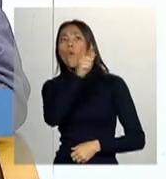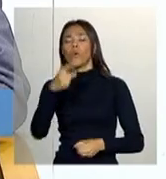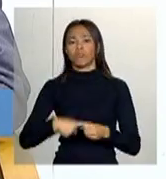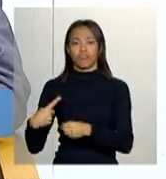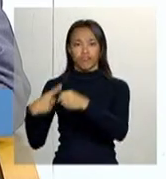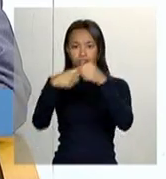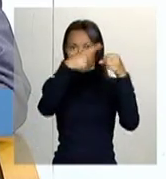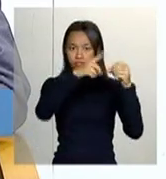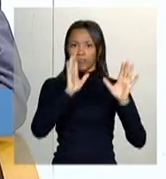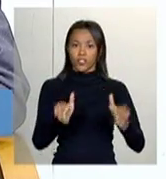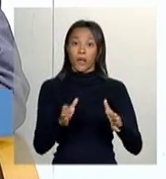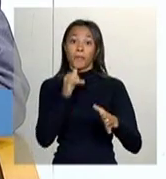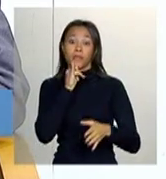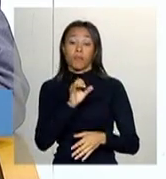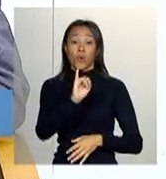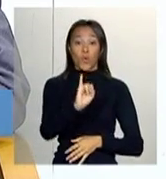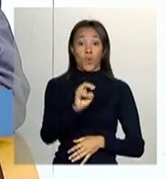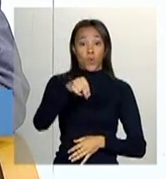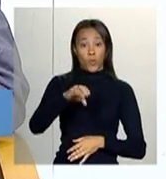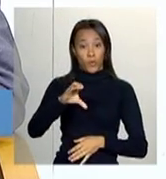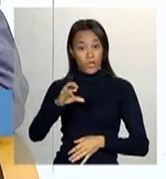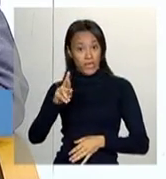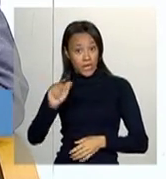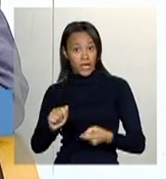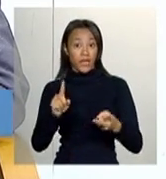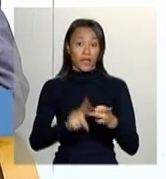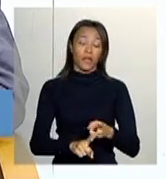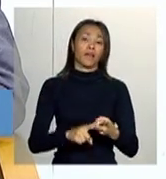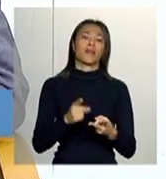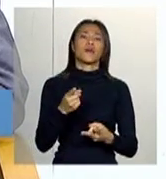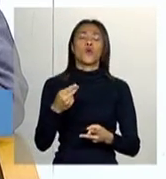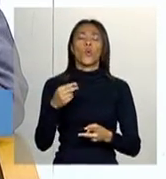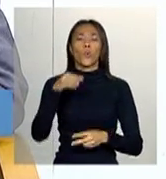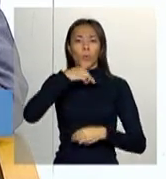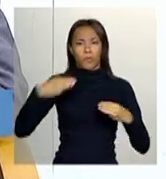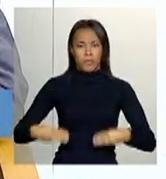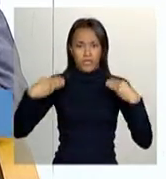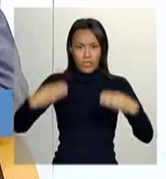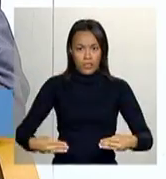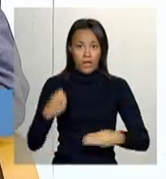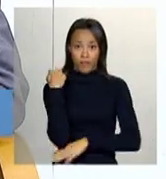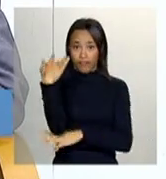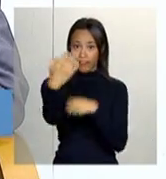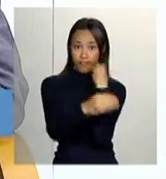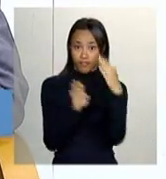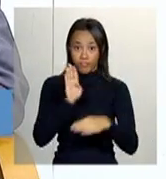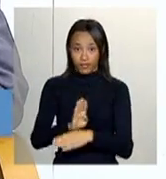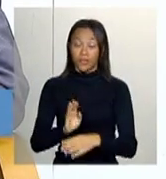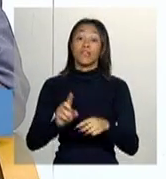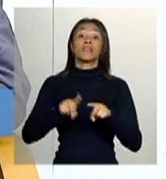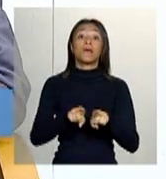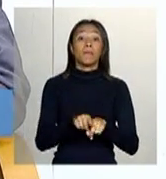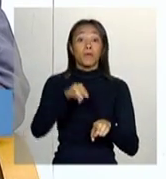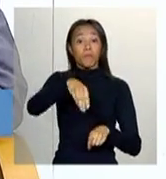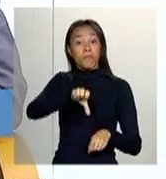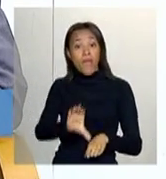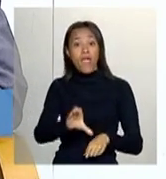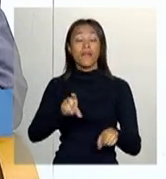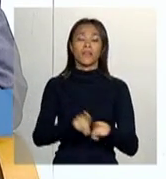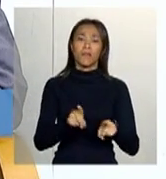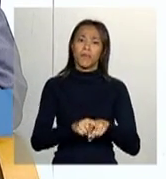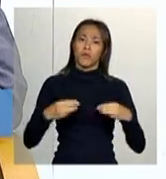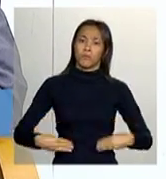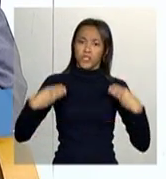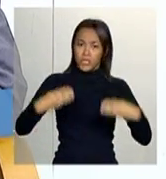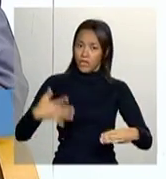nós trabalhamos muito bem com o INCRA, trabalhamos muito bem com o MCB, o Ministério do Meio Ambiente, o MEC, o Ministério da Saúde. Então, há vários